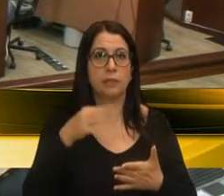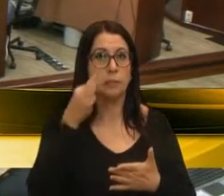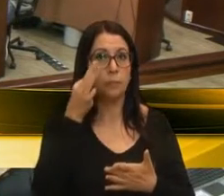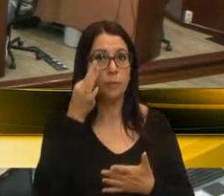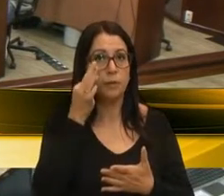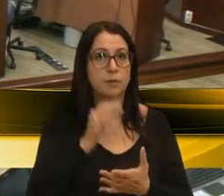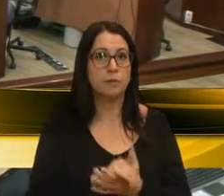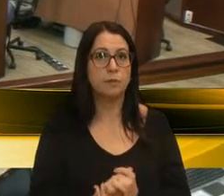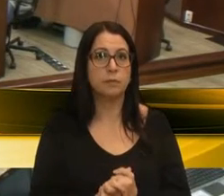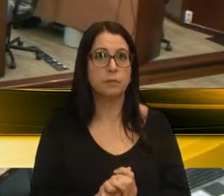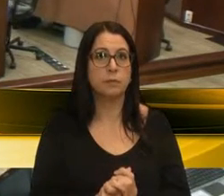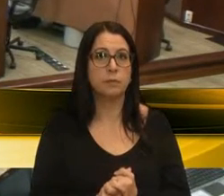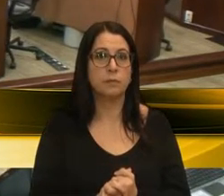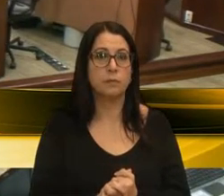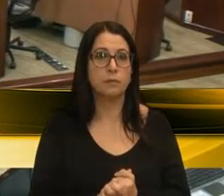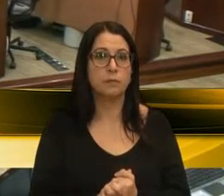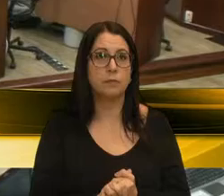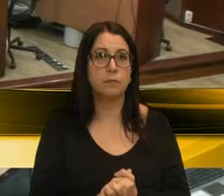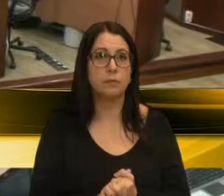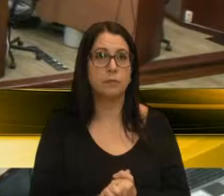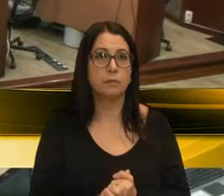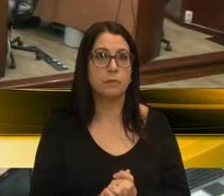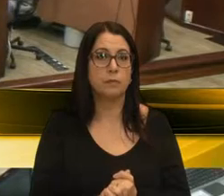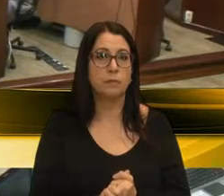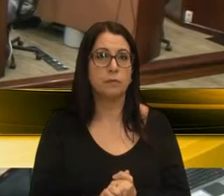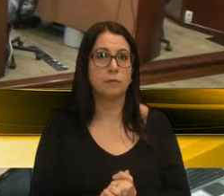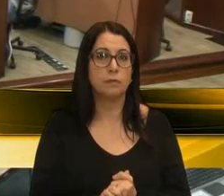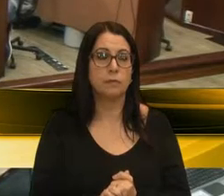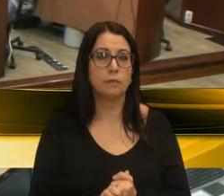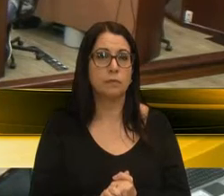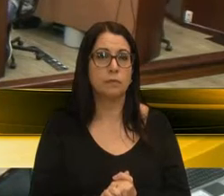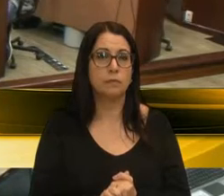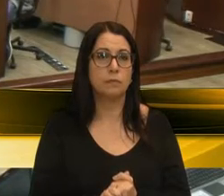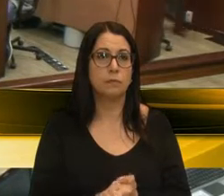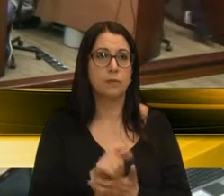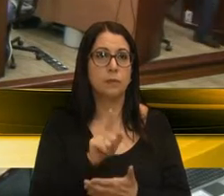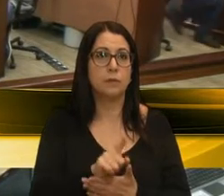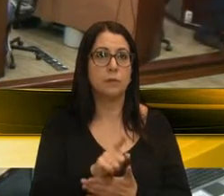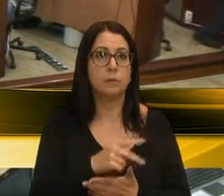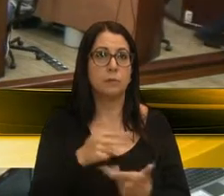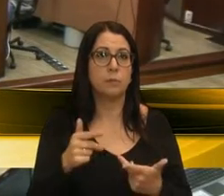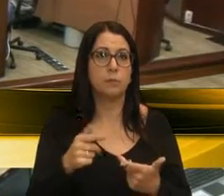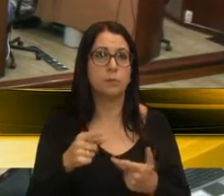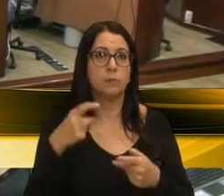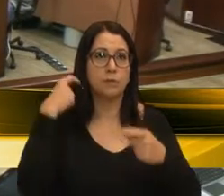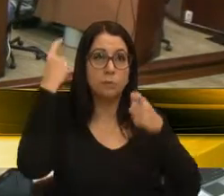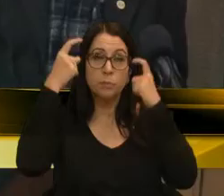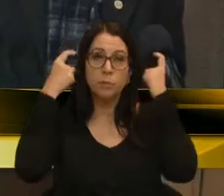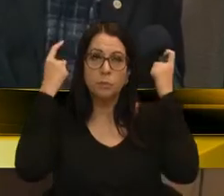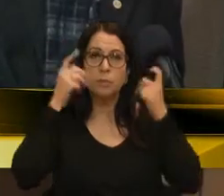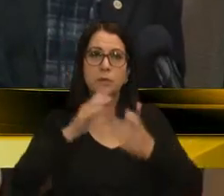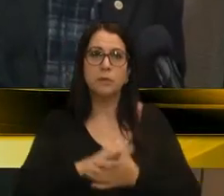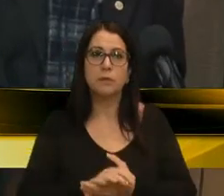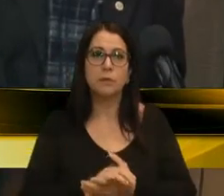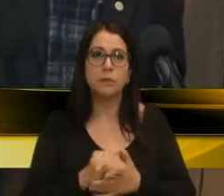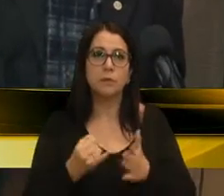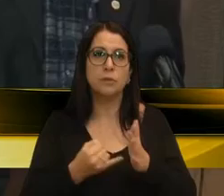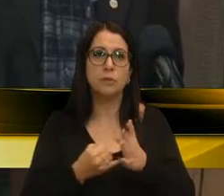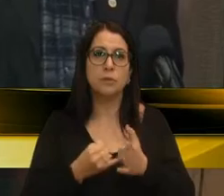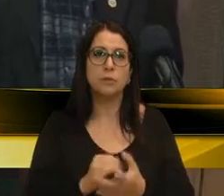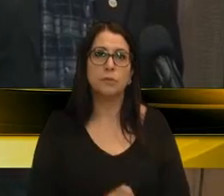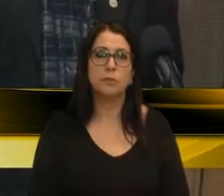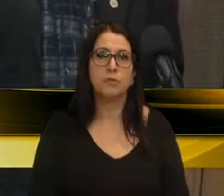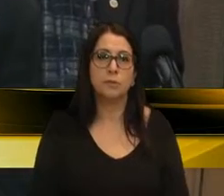porque é uma das preocupações do Instituto,